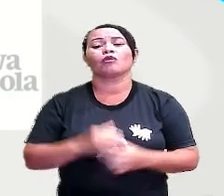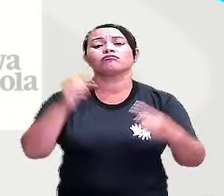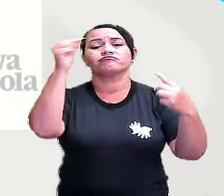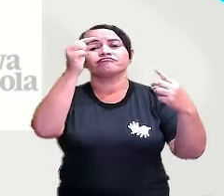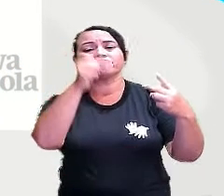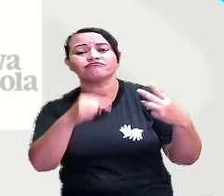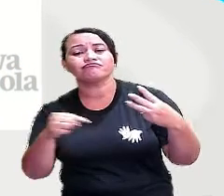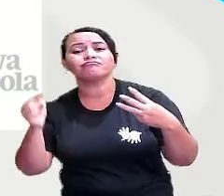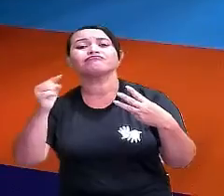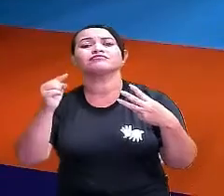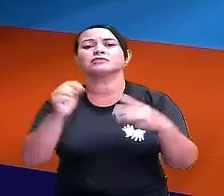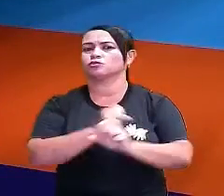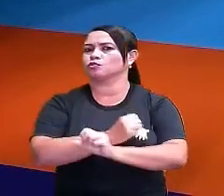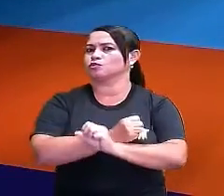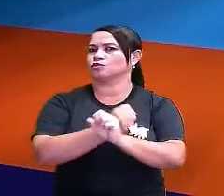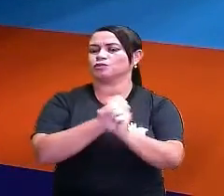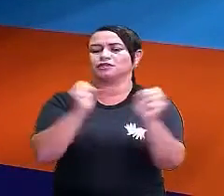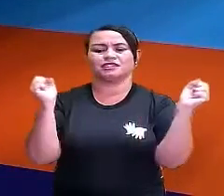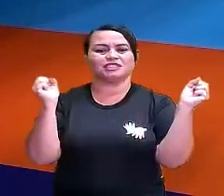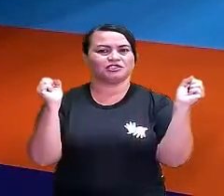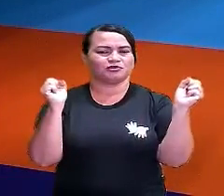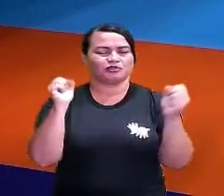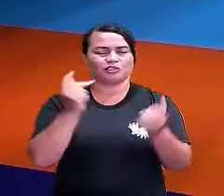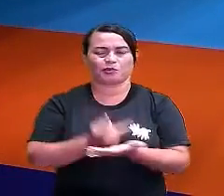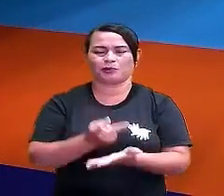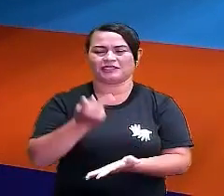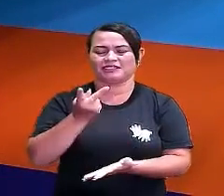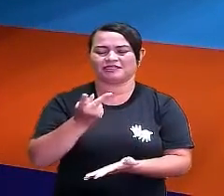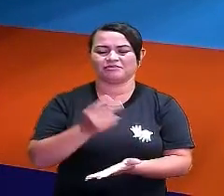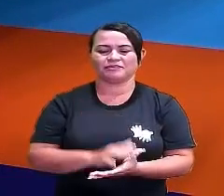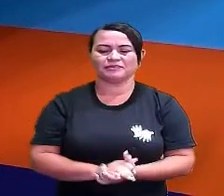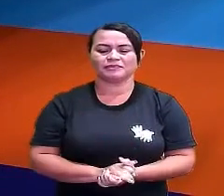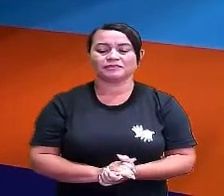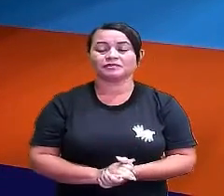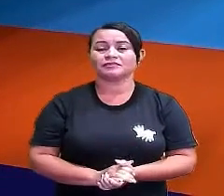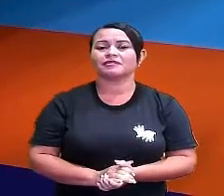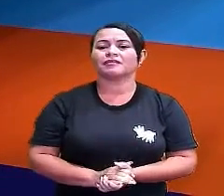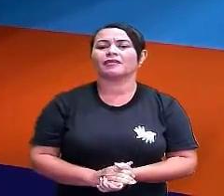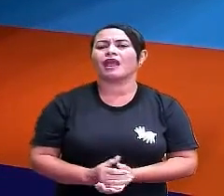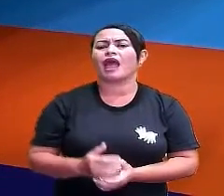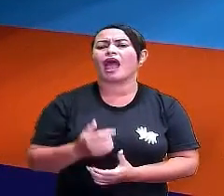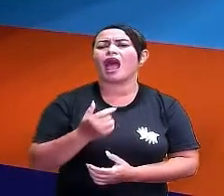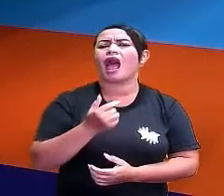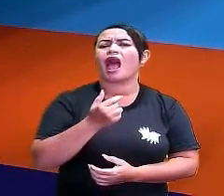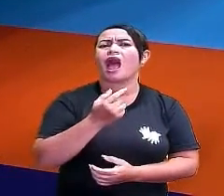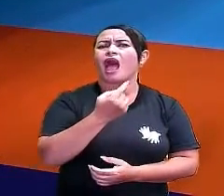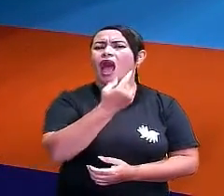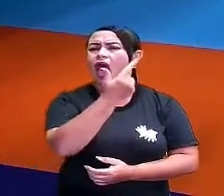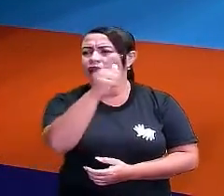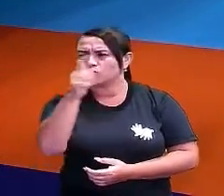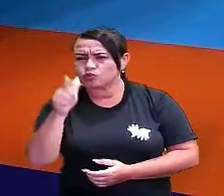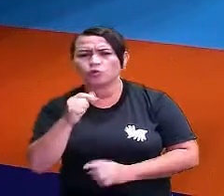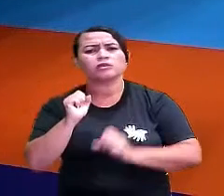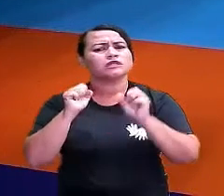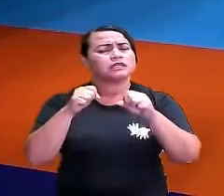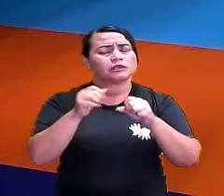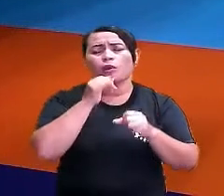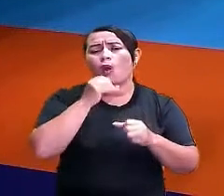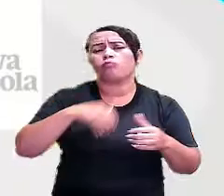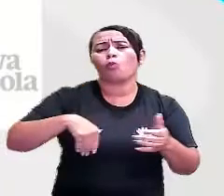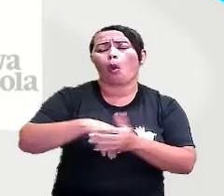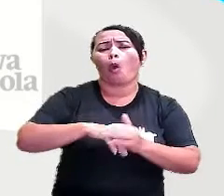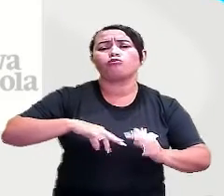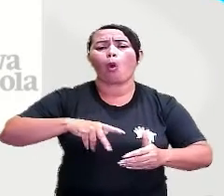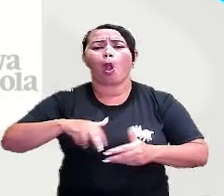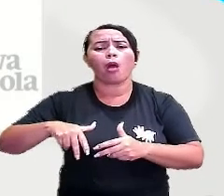situações que são impossíveis de acontecer. As outras podem acontecer. Se eu estou jogando bola,